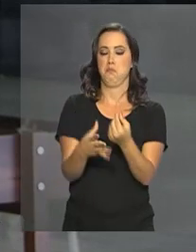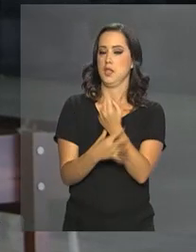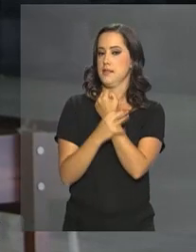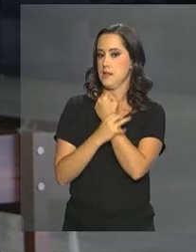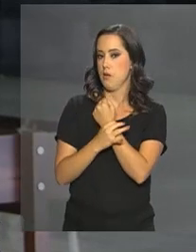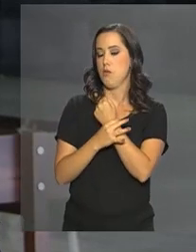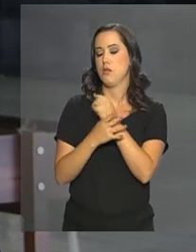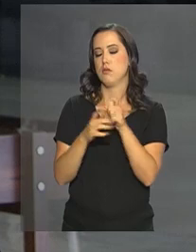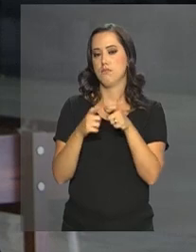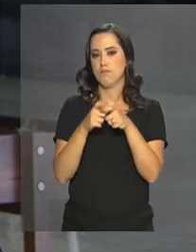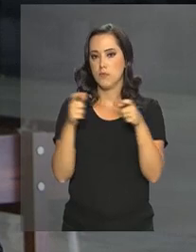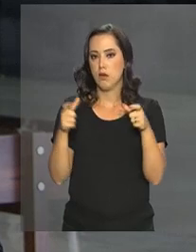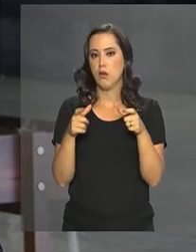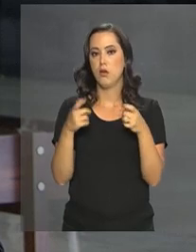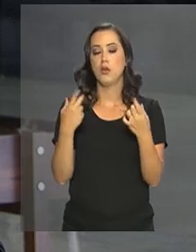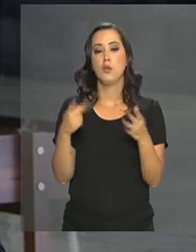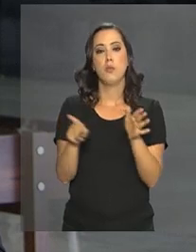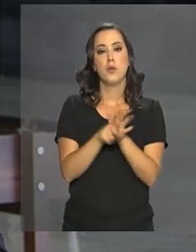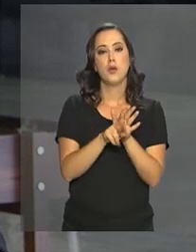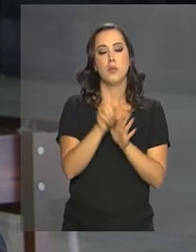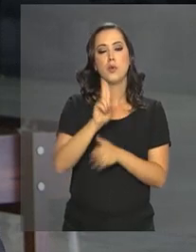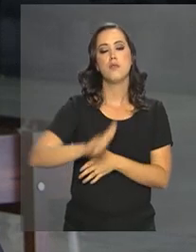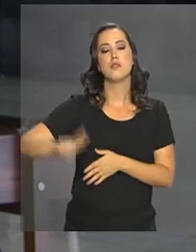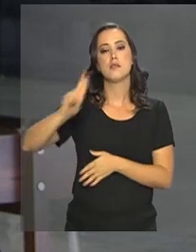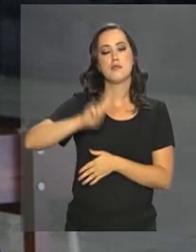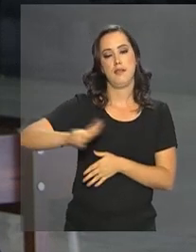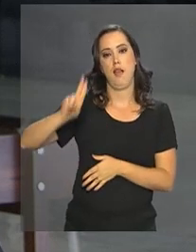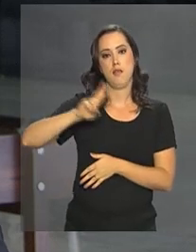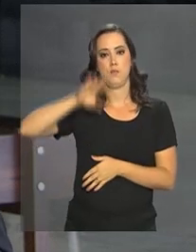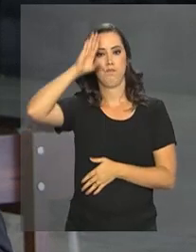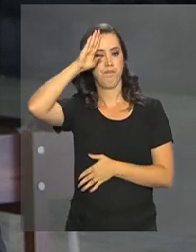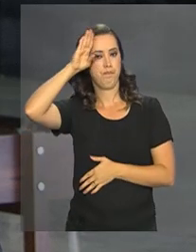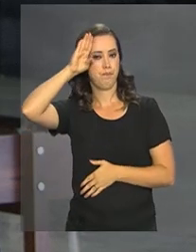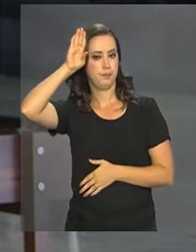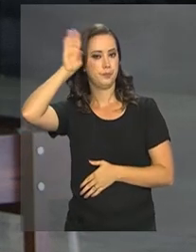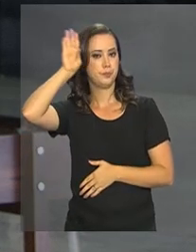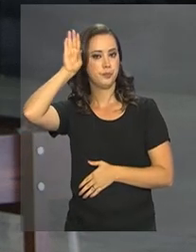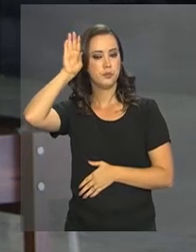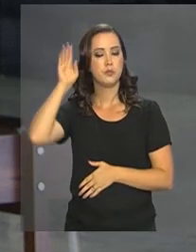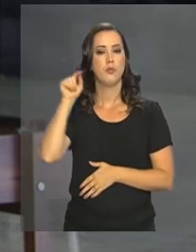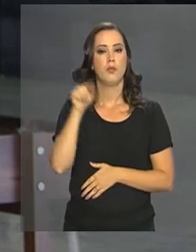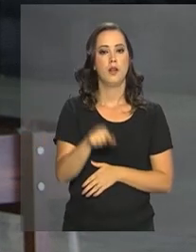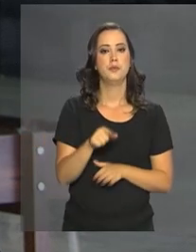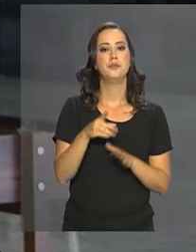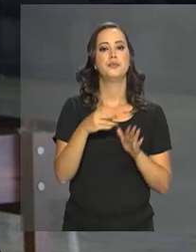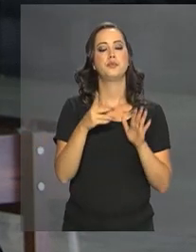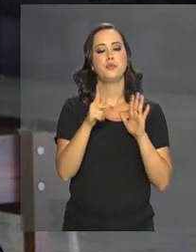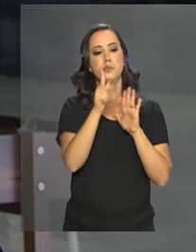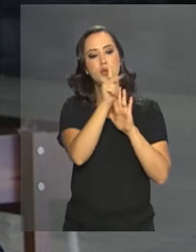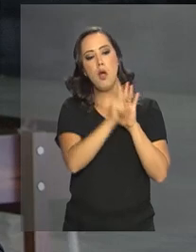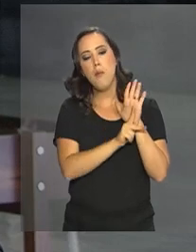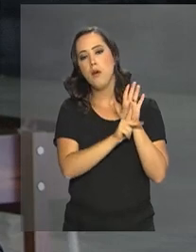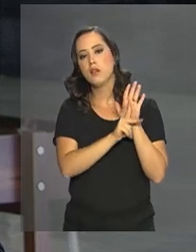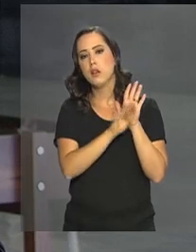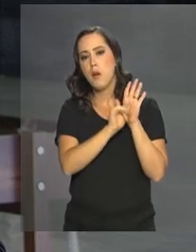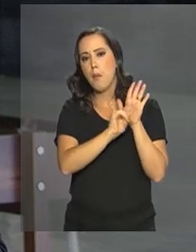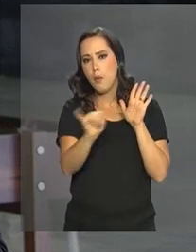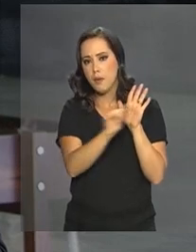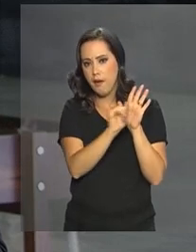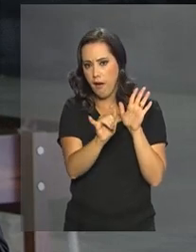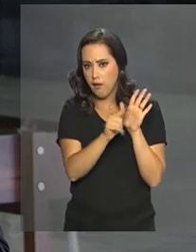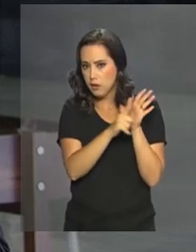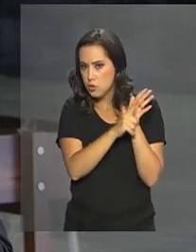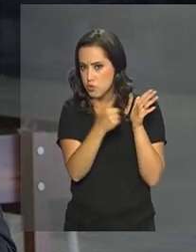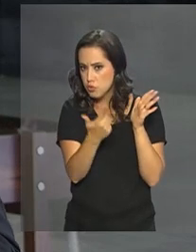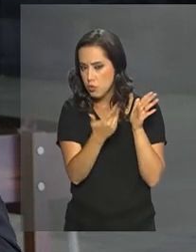instituições de ensino superior. De acordo com a portaria, publicada nesta sexta-feira no Diário Oficial da União, as instituições de ensino